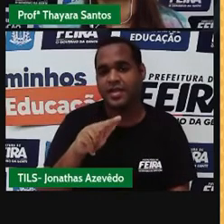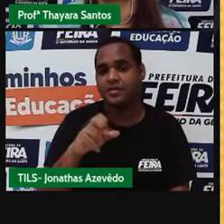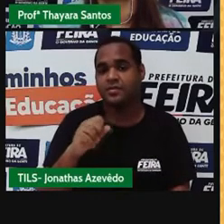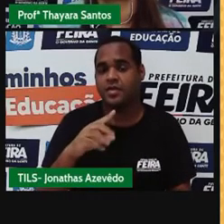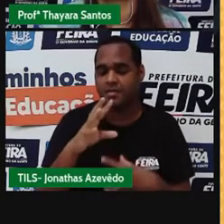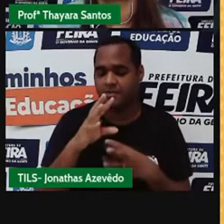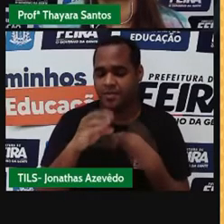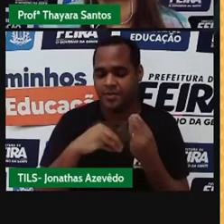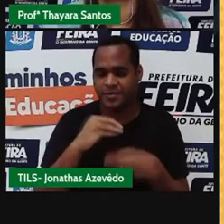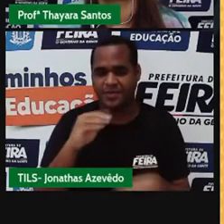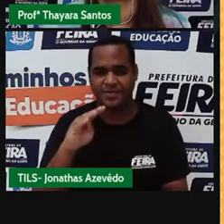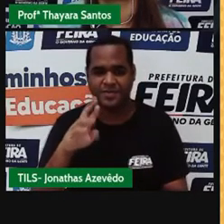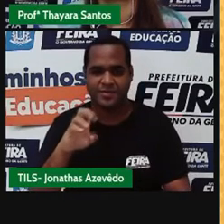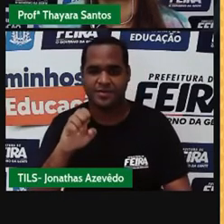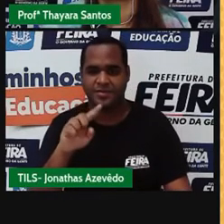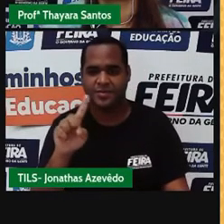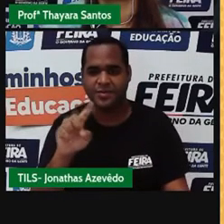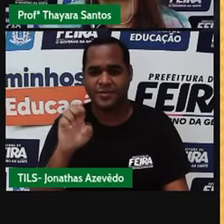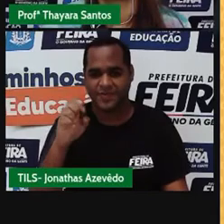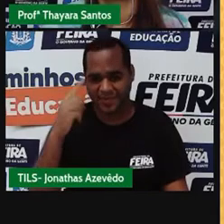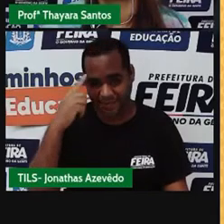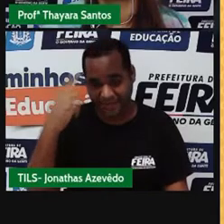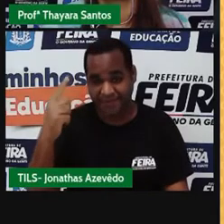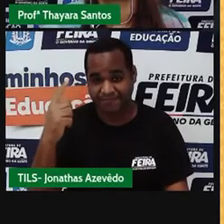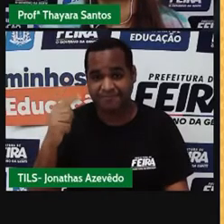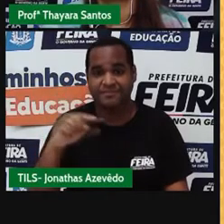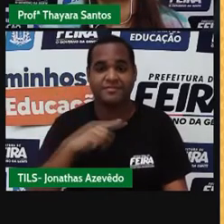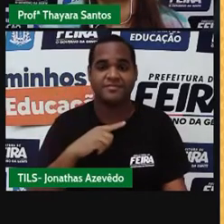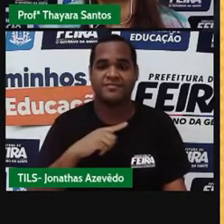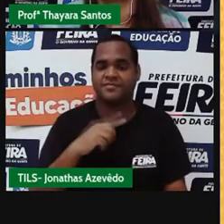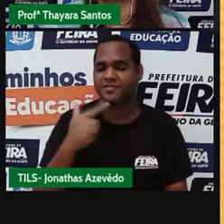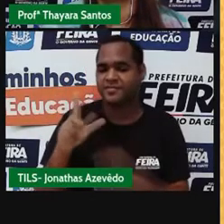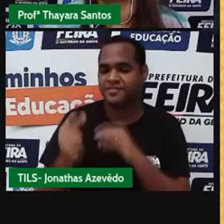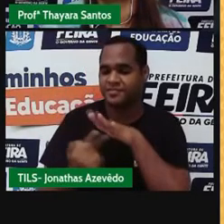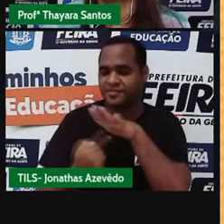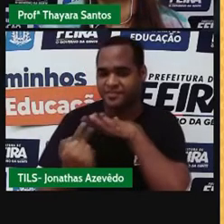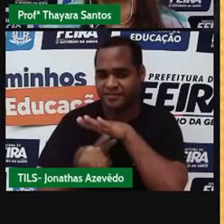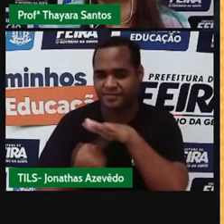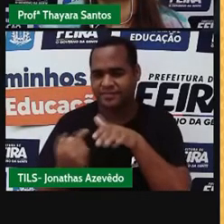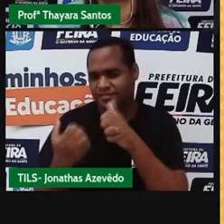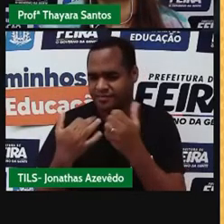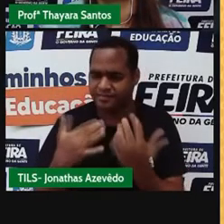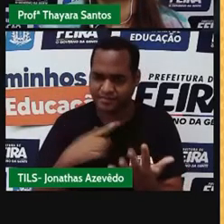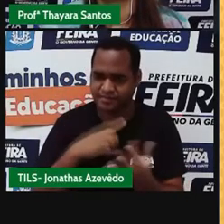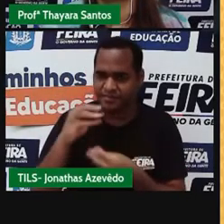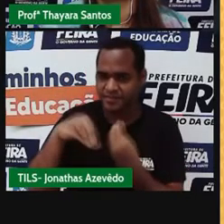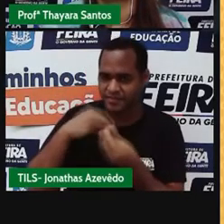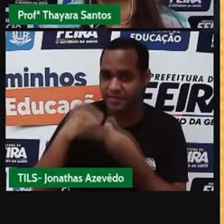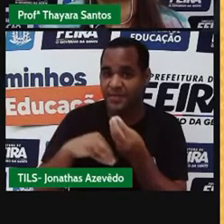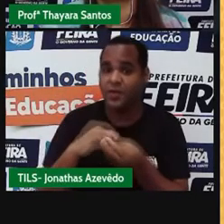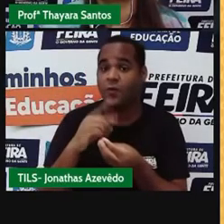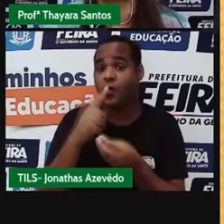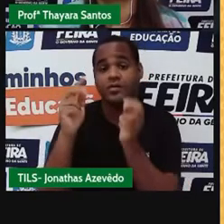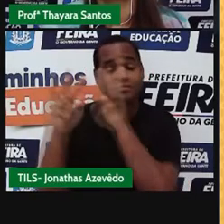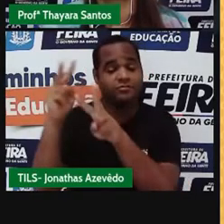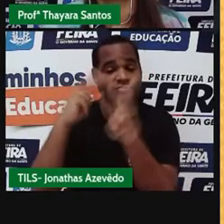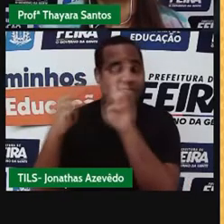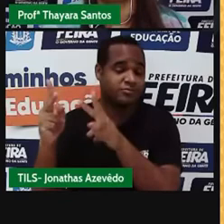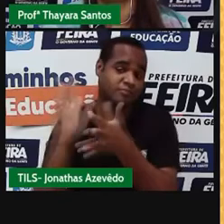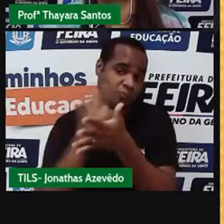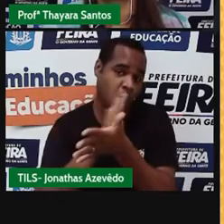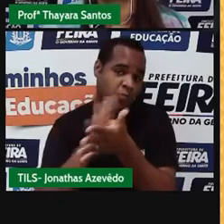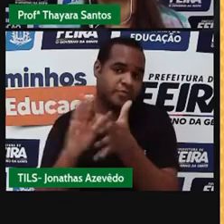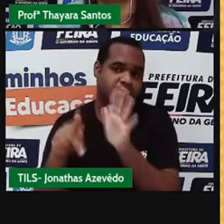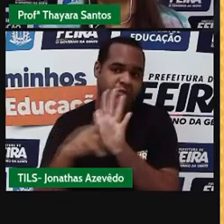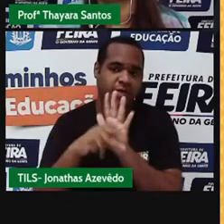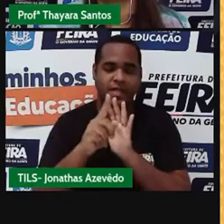Existem também as misturas gasosas, como o ar que nós respiramos, onde sua maior parte é formada por